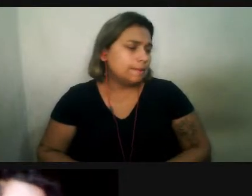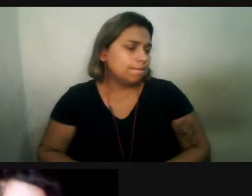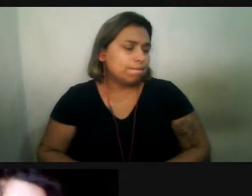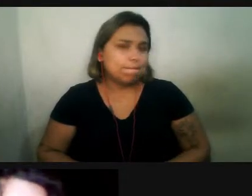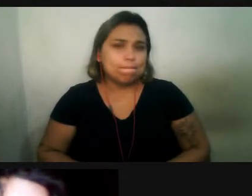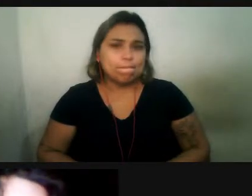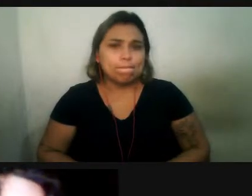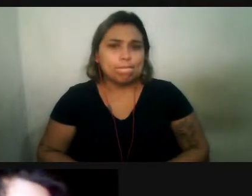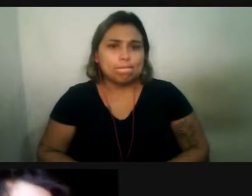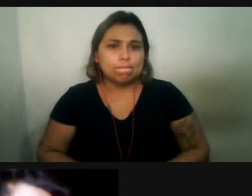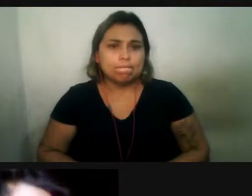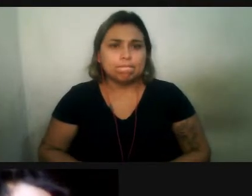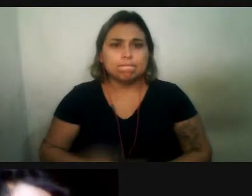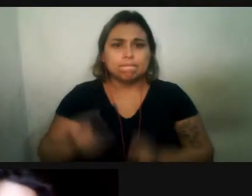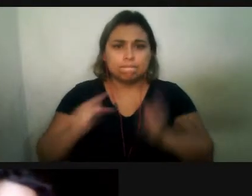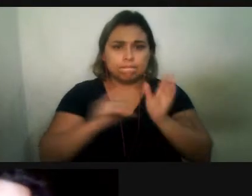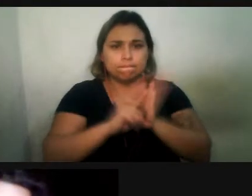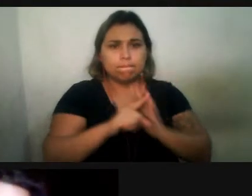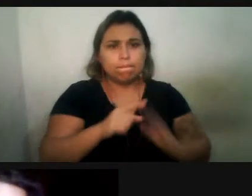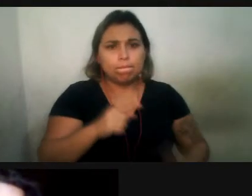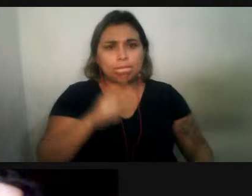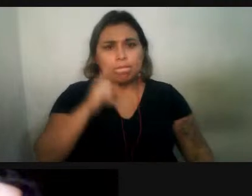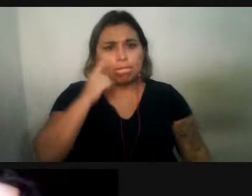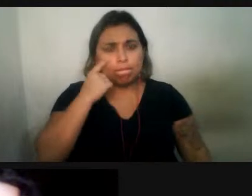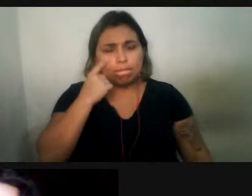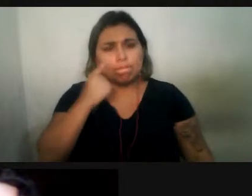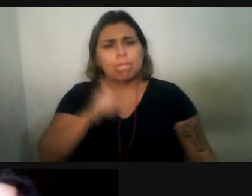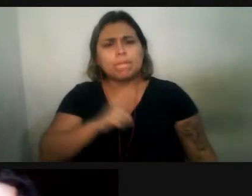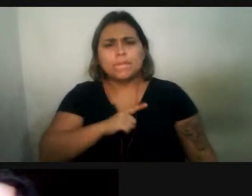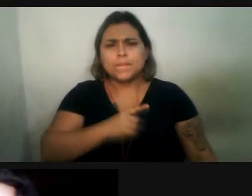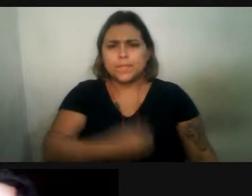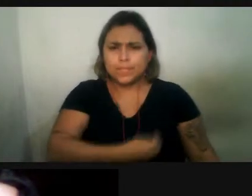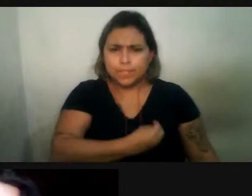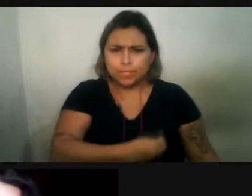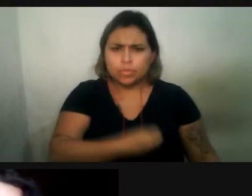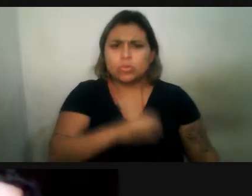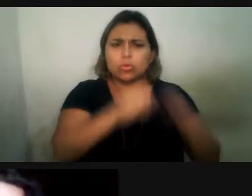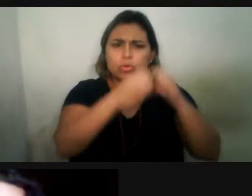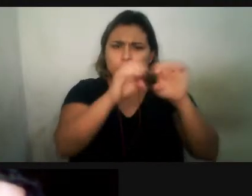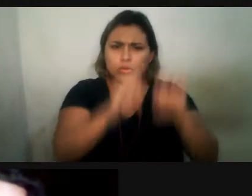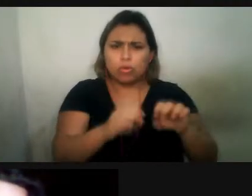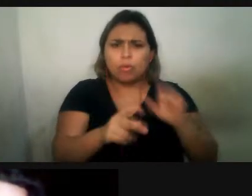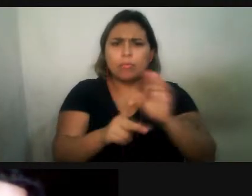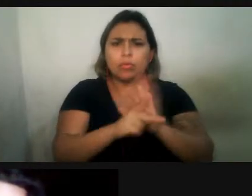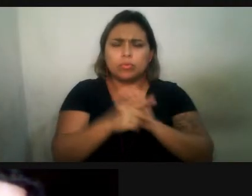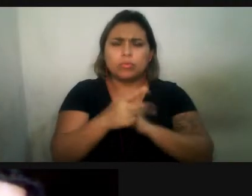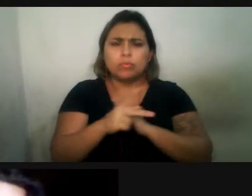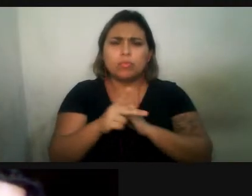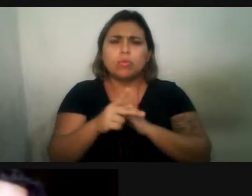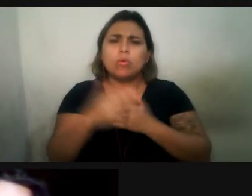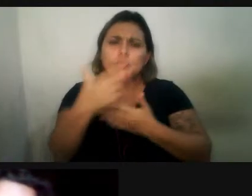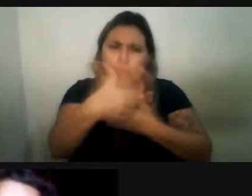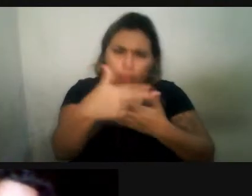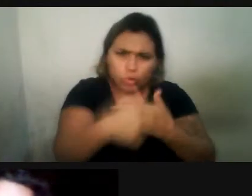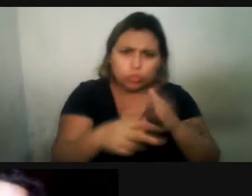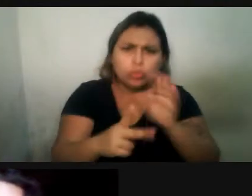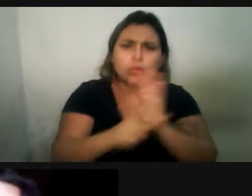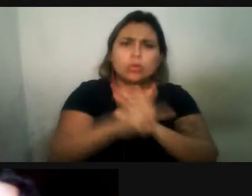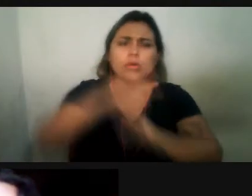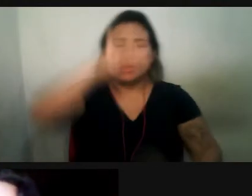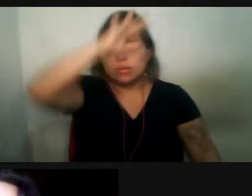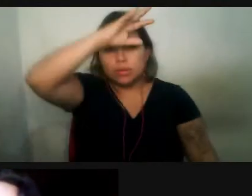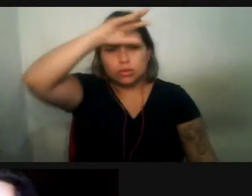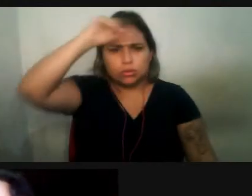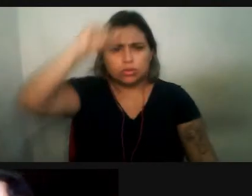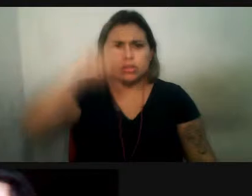Pabllo Sequeira, existe alguma estruturação vocal nos botos amazônicos mediado pela